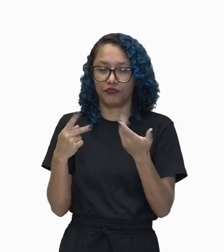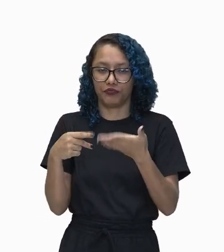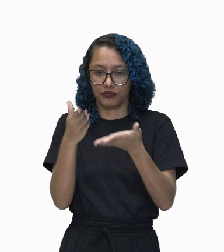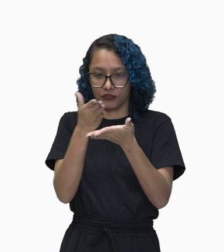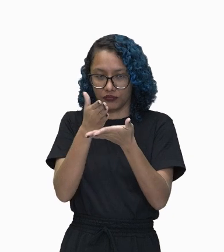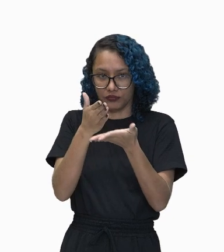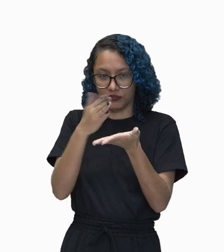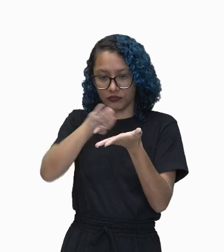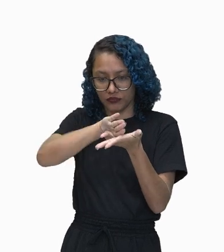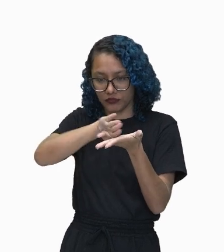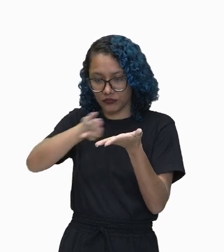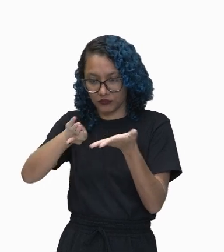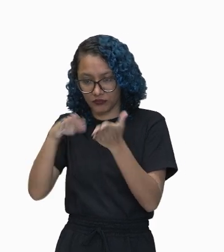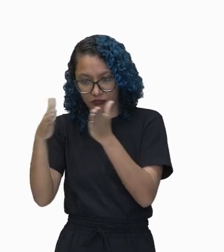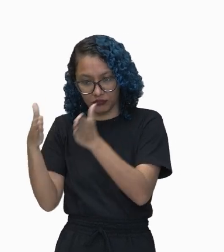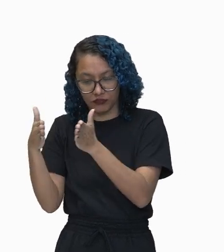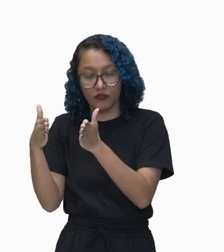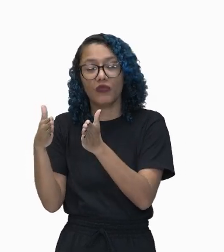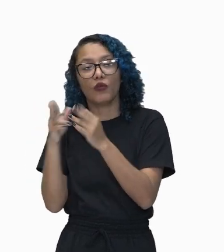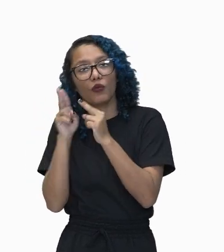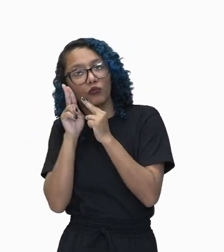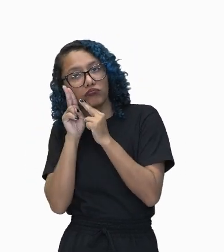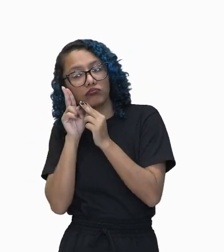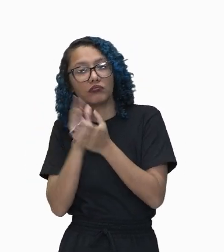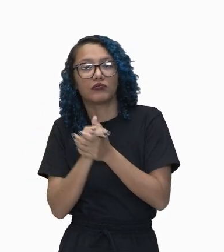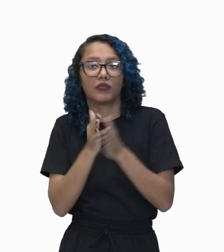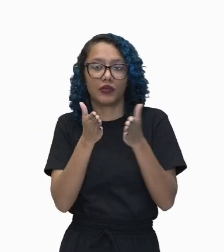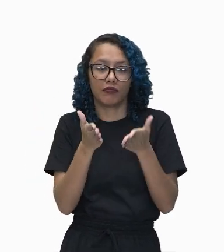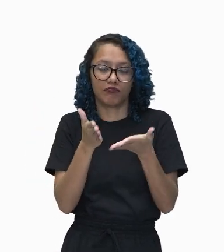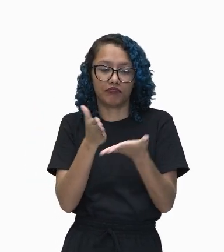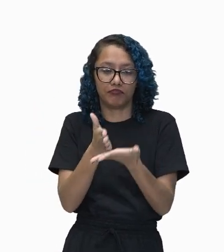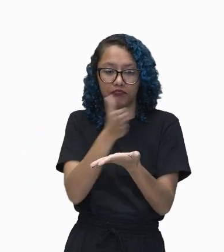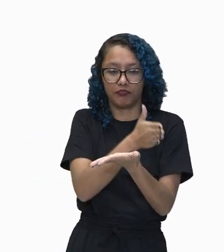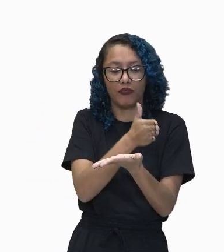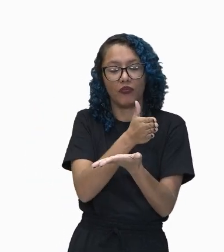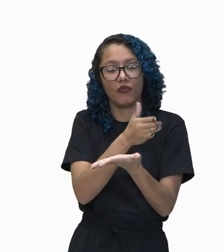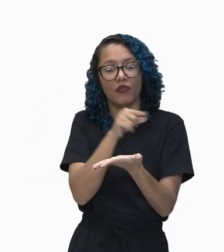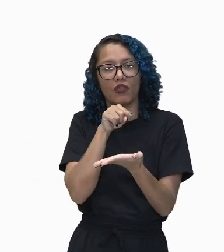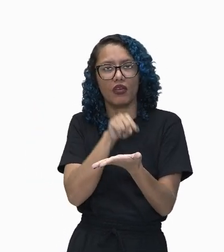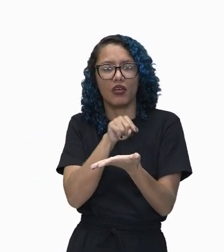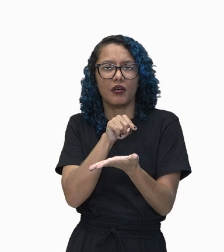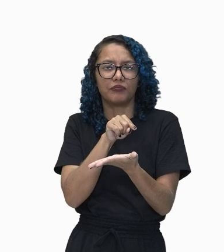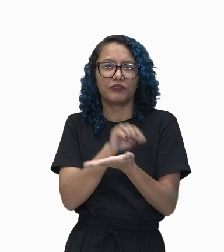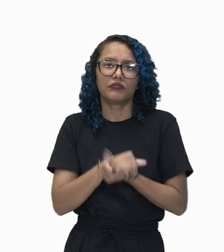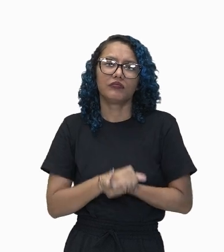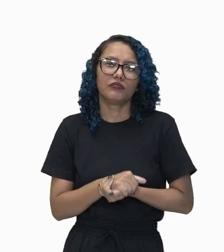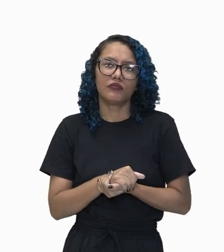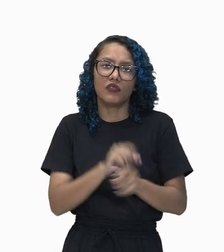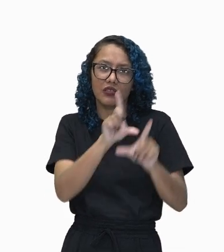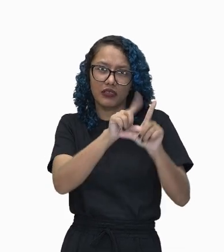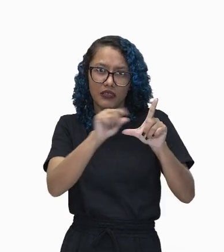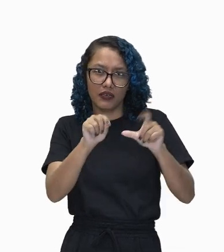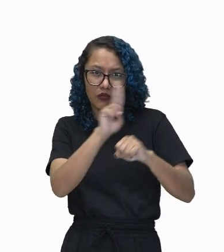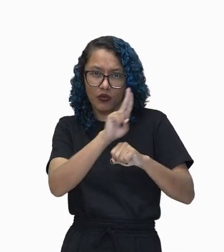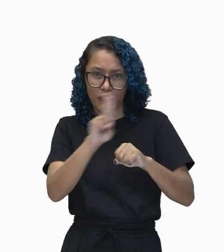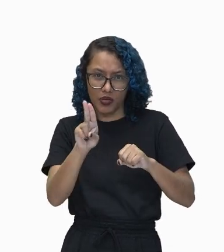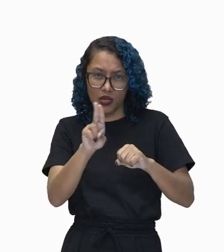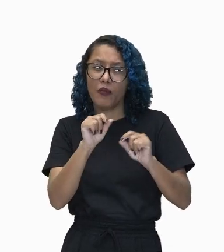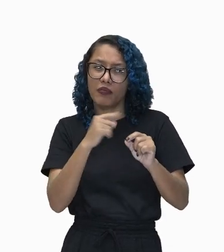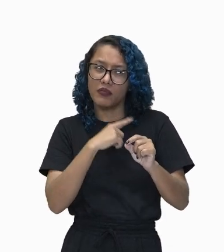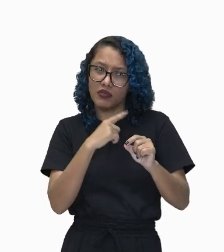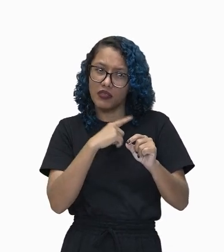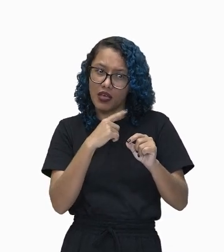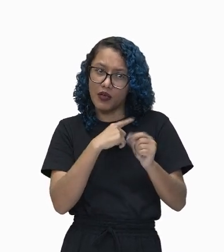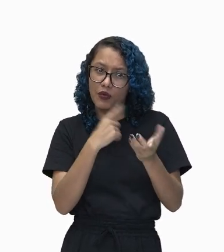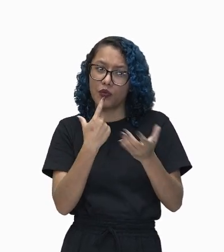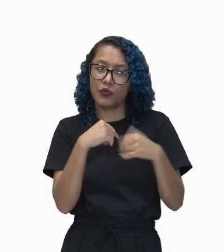edifício é o sintagma nominal. Porque tem o nome, tem o substantivo do edifício.